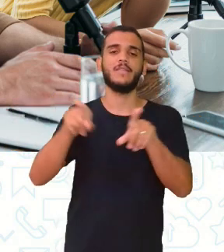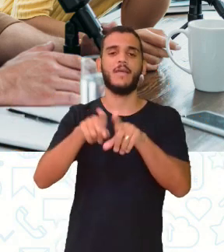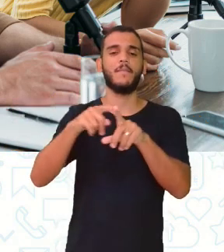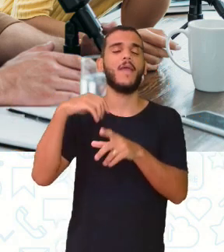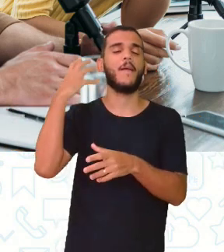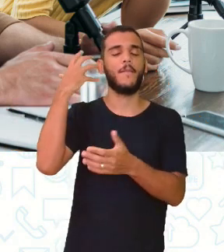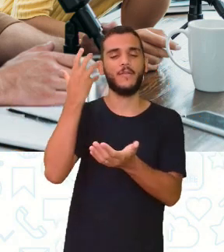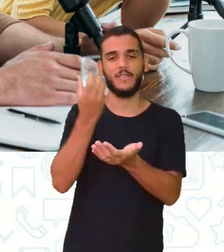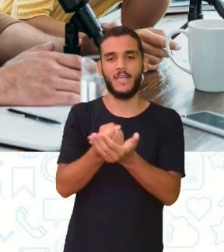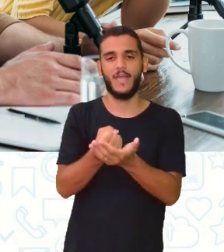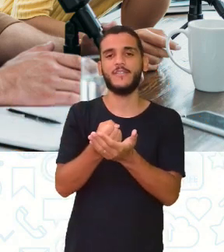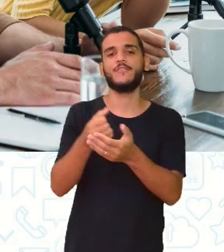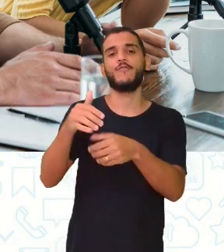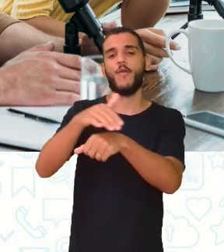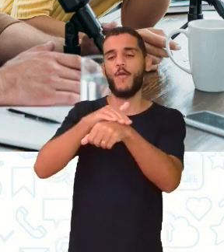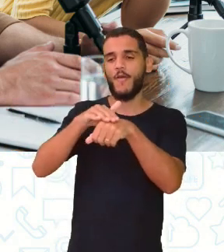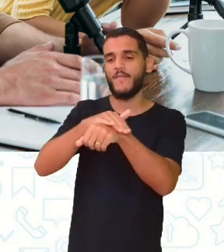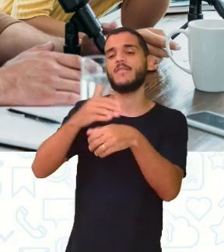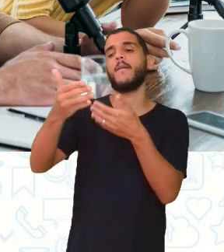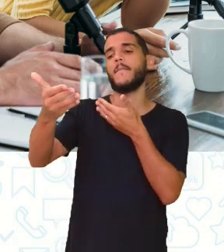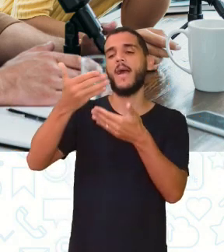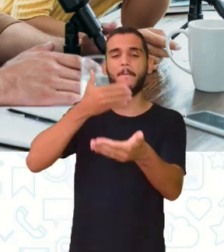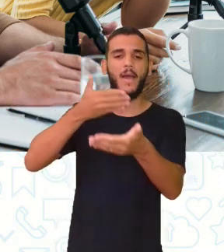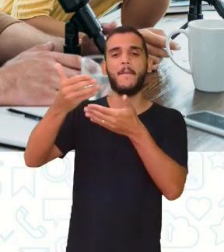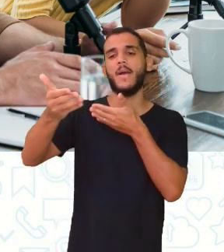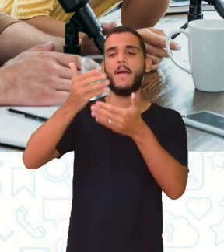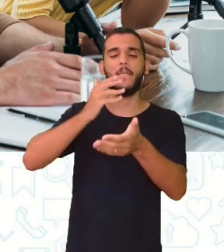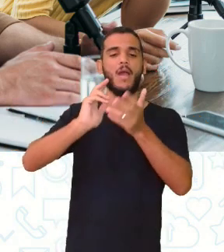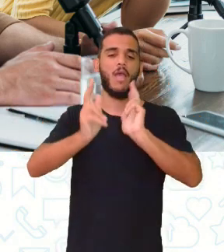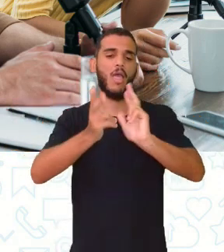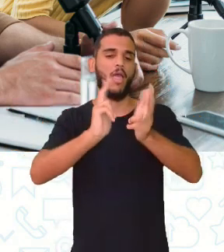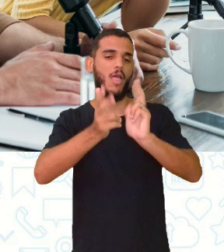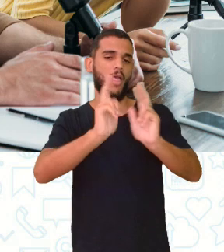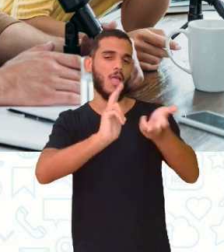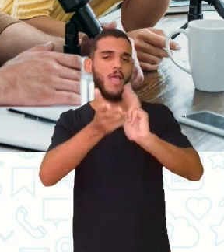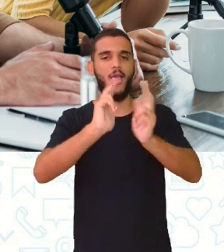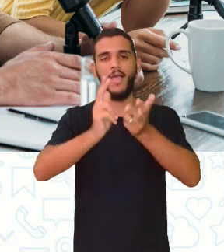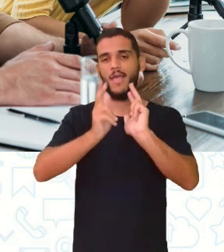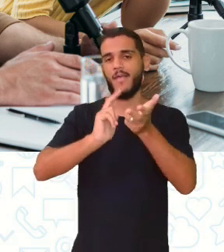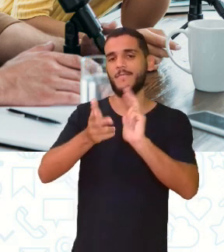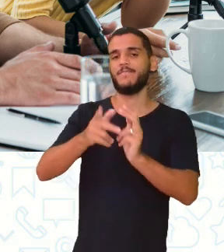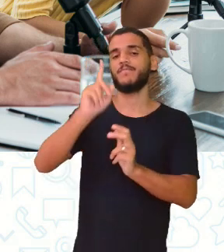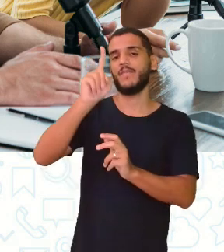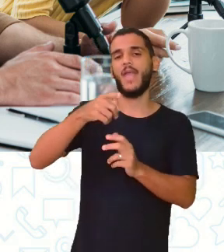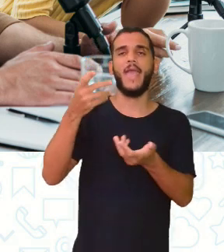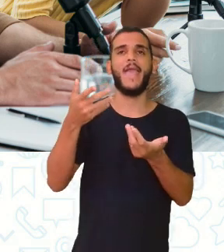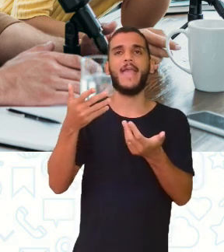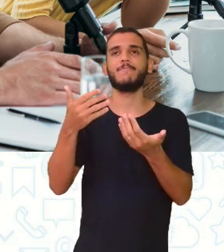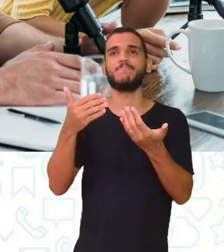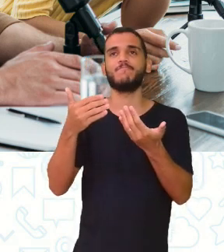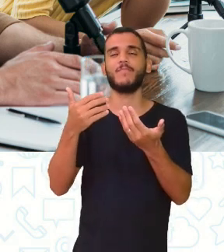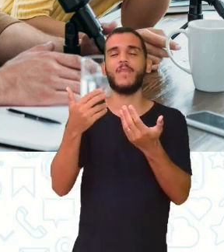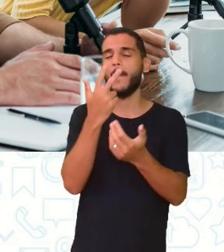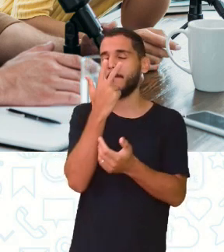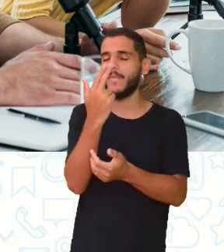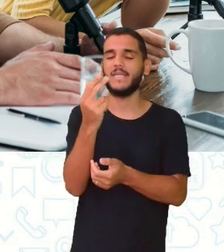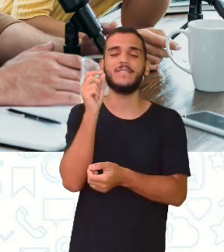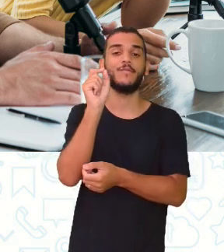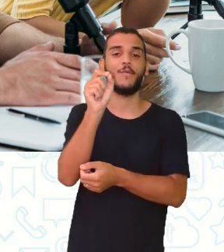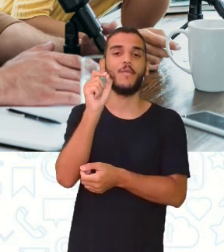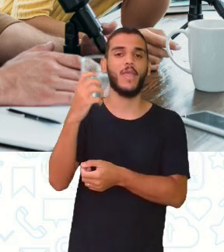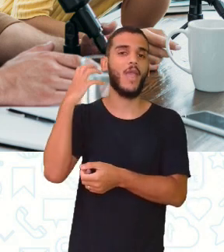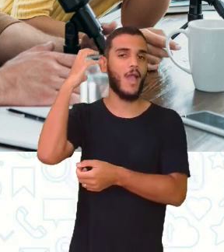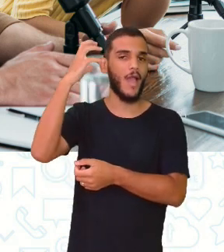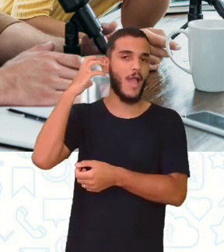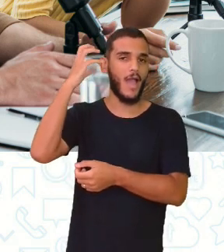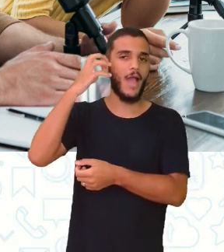podcast de conversação, que são muito semelhantes aos programas de rádio tradicionais. E aí, nesses formatos,